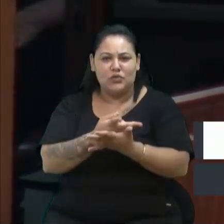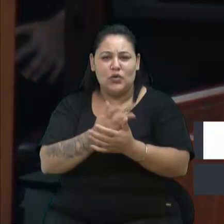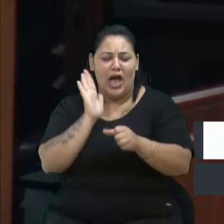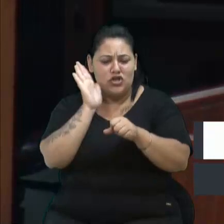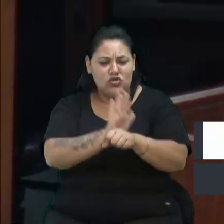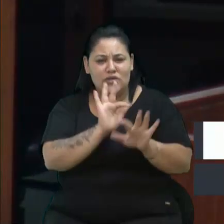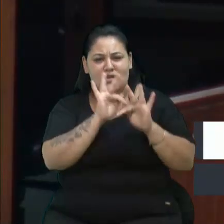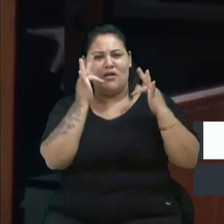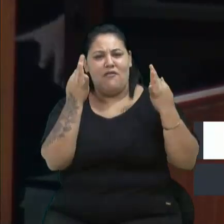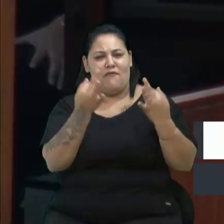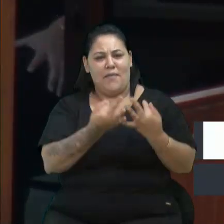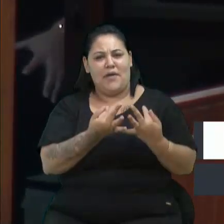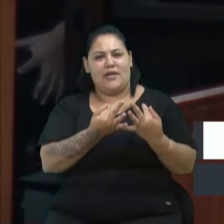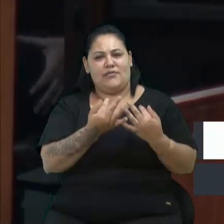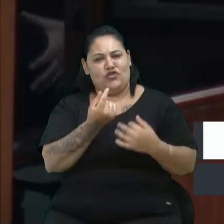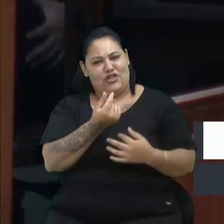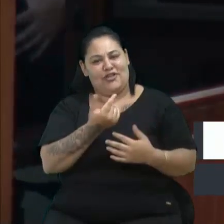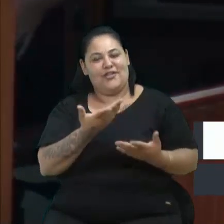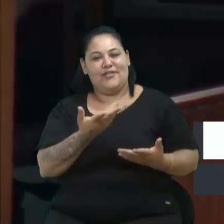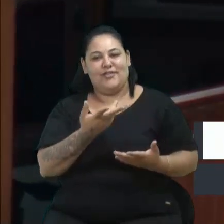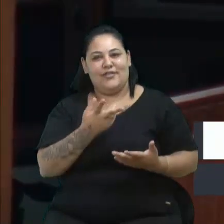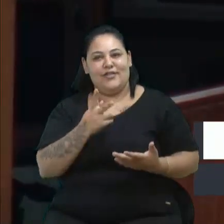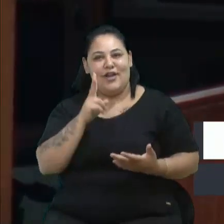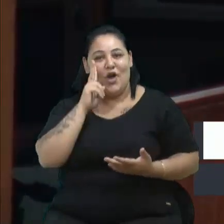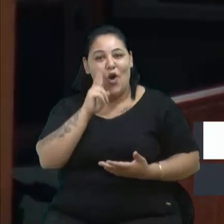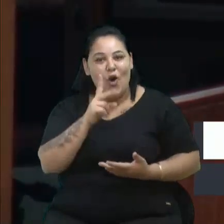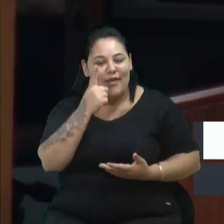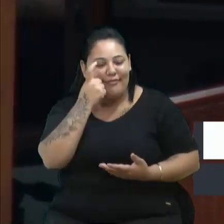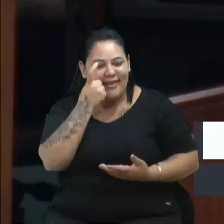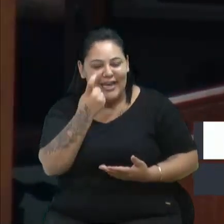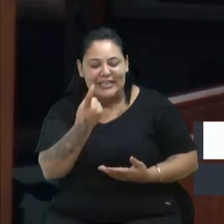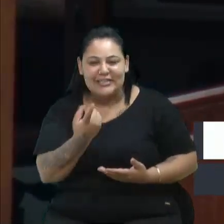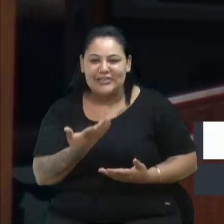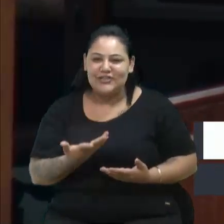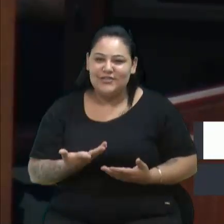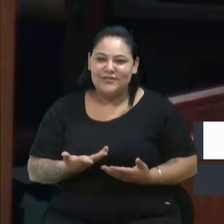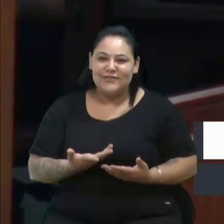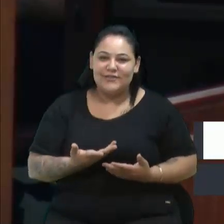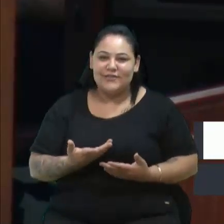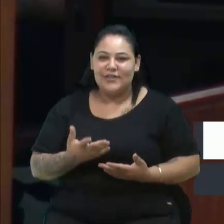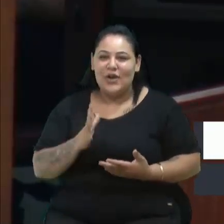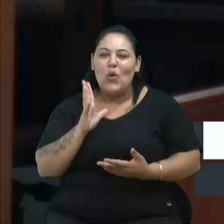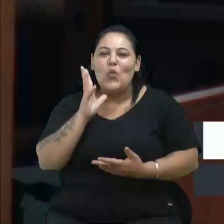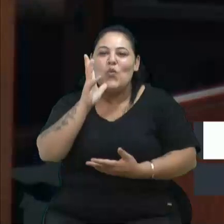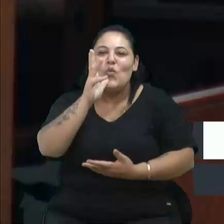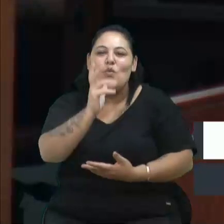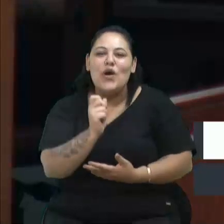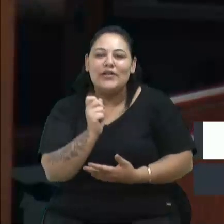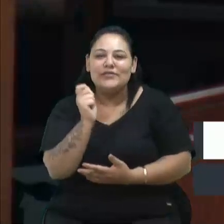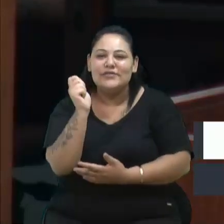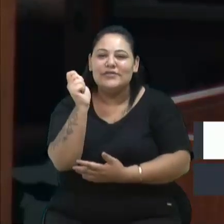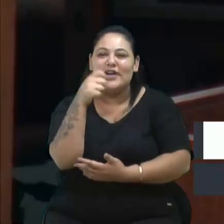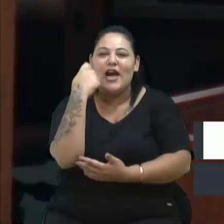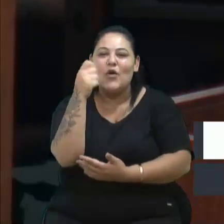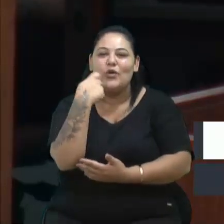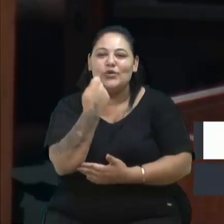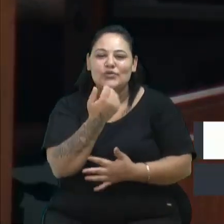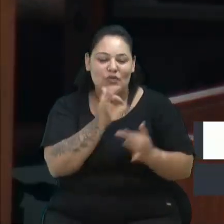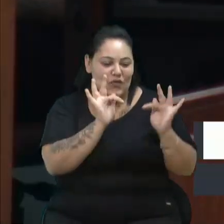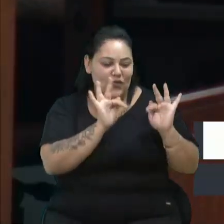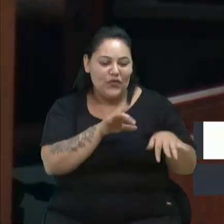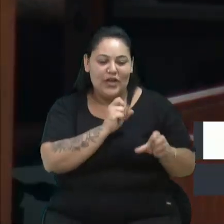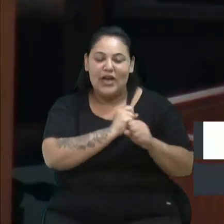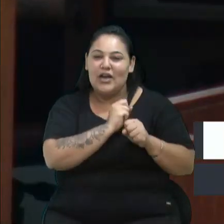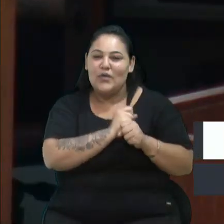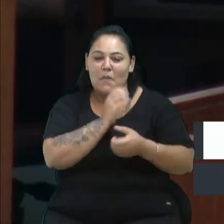famílias. Olha que interessante, quantos gaúchos que final de ano, metade